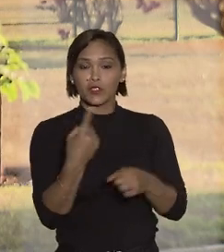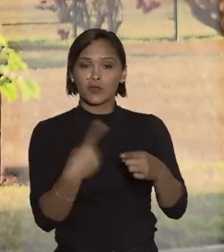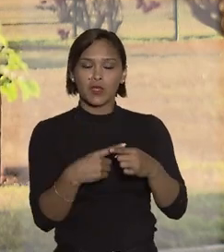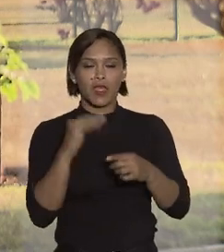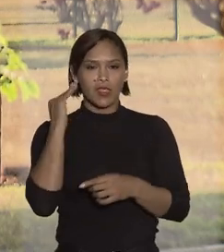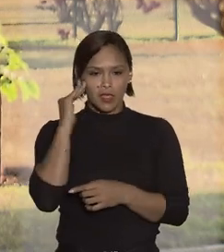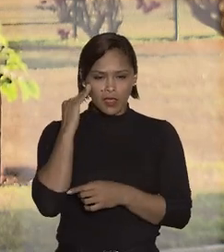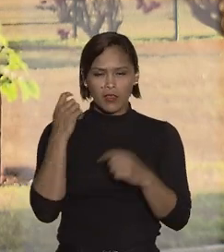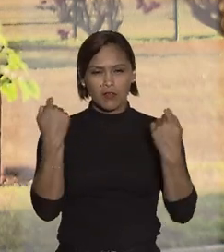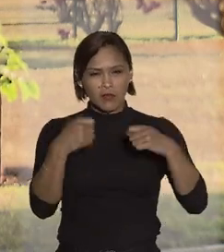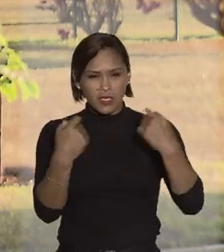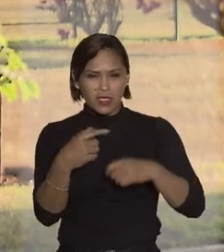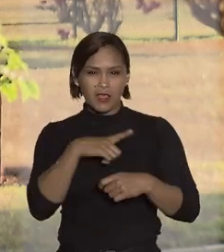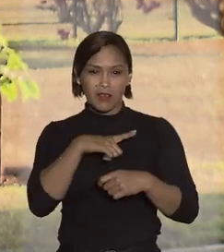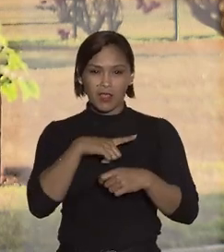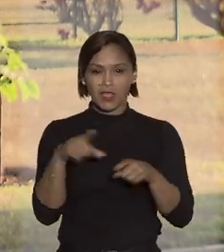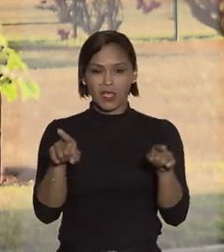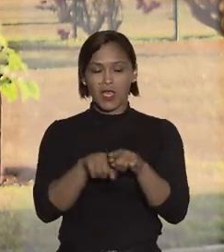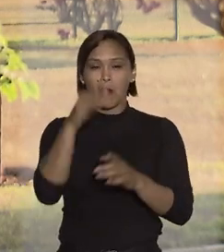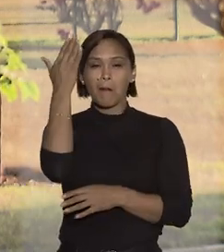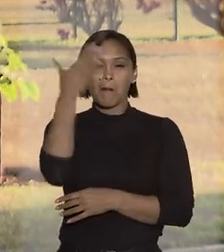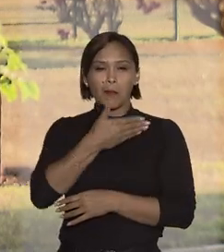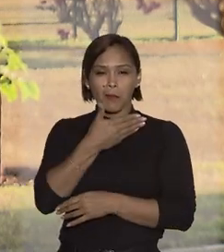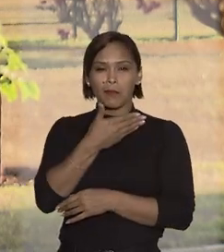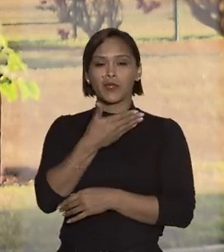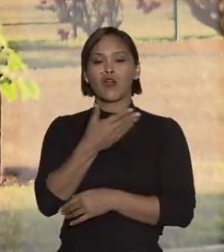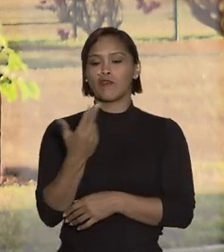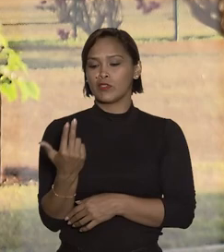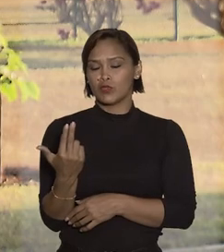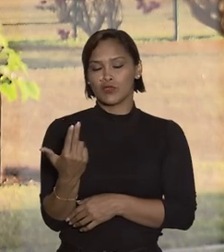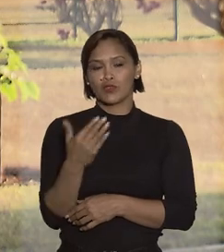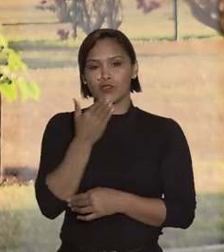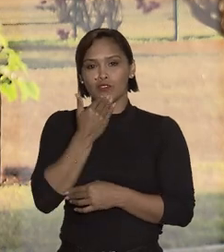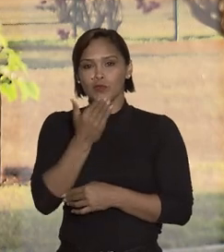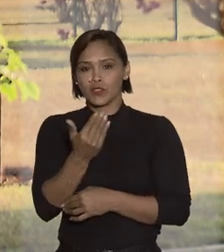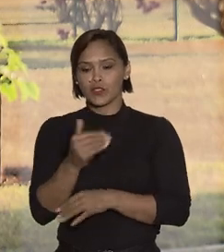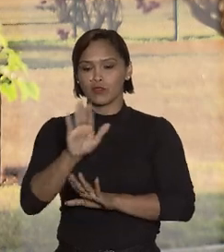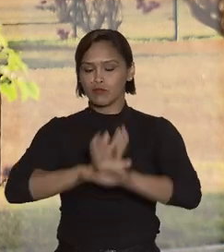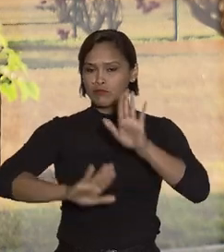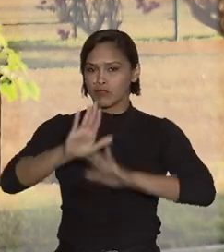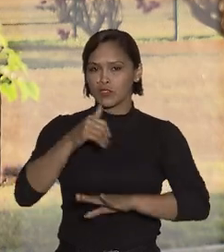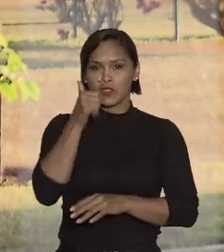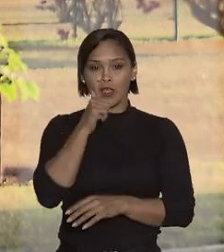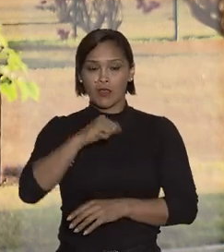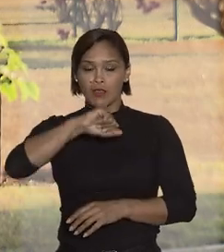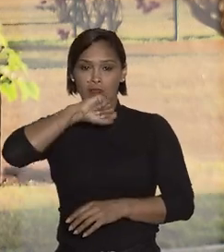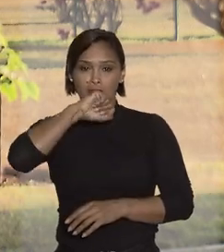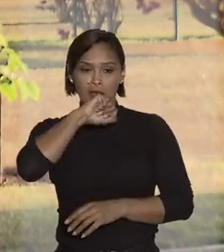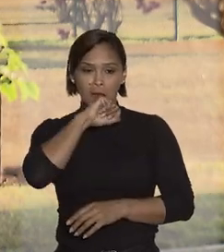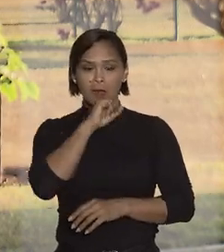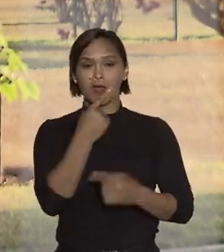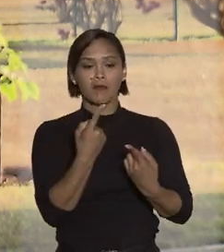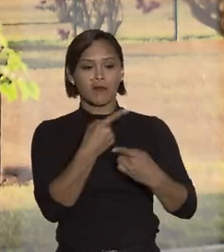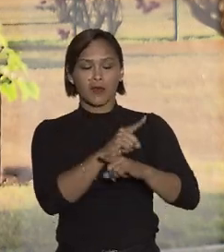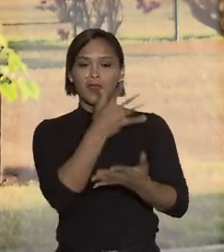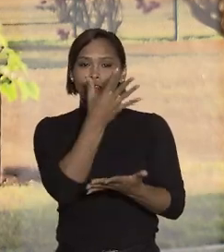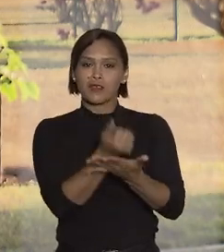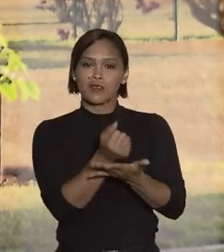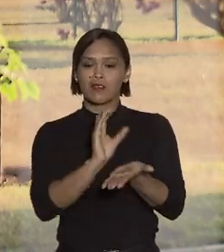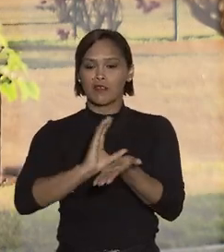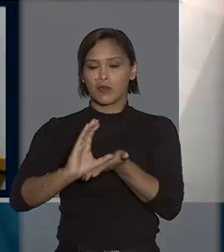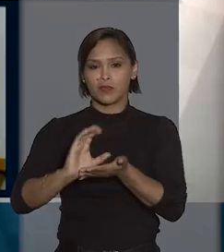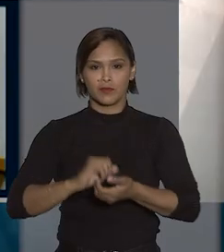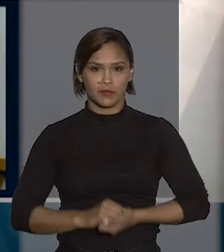pois também entendeu que seria necessária a comprovação da necessidade dos cuidados maternos para a concessão do